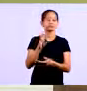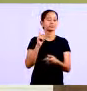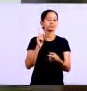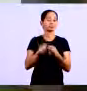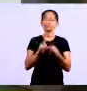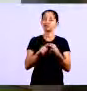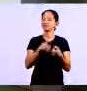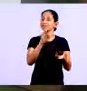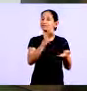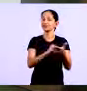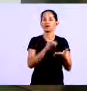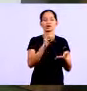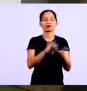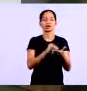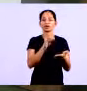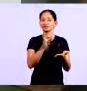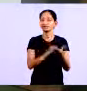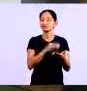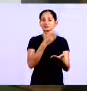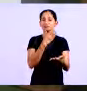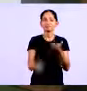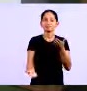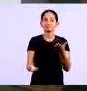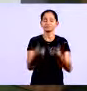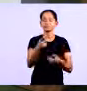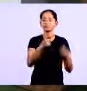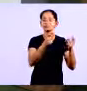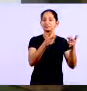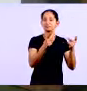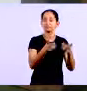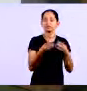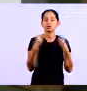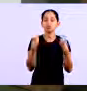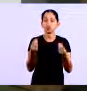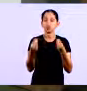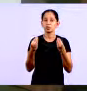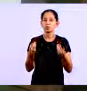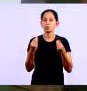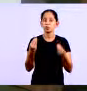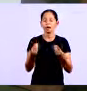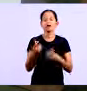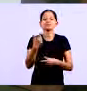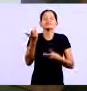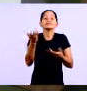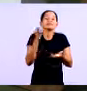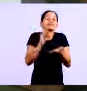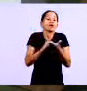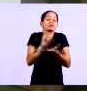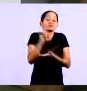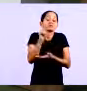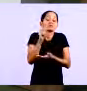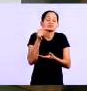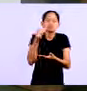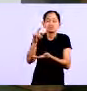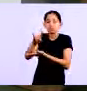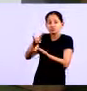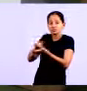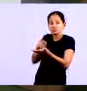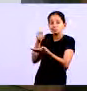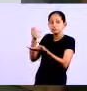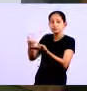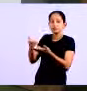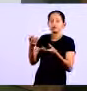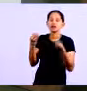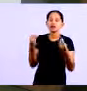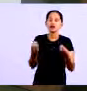de vendas às vezes as vendas caem e eles acham que a solução é aumentar o prazo e daí você não tem capital de giro suficiente o que vai acontecer? vai